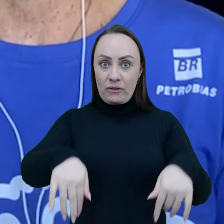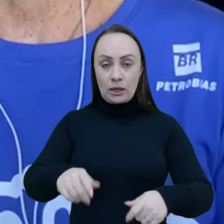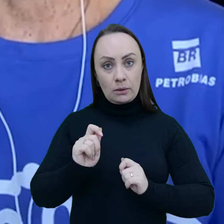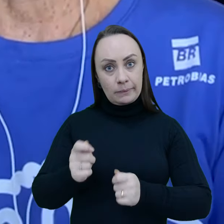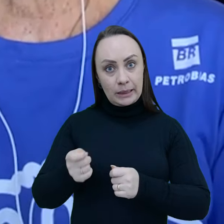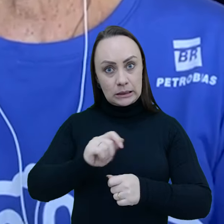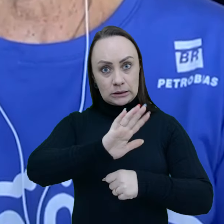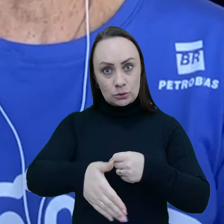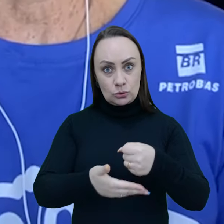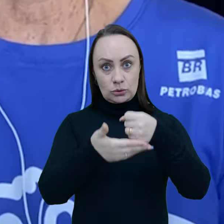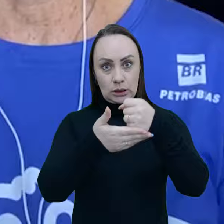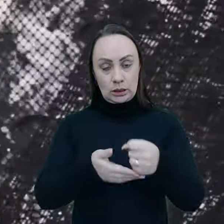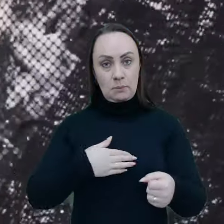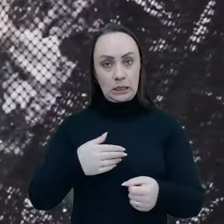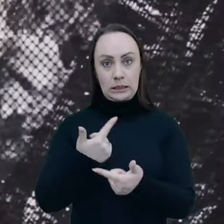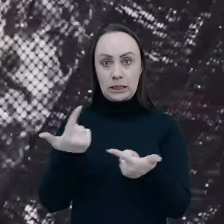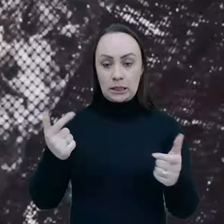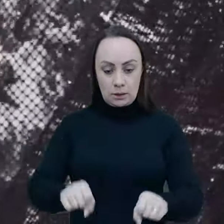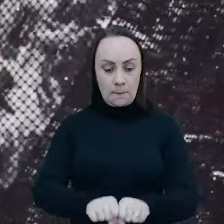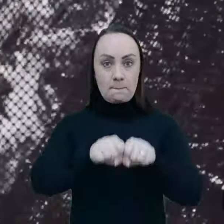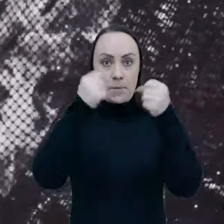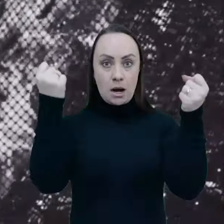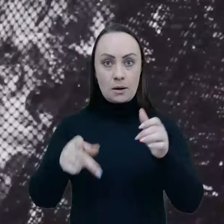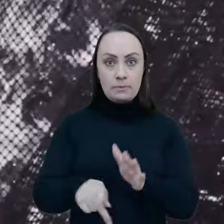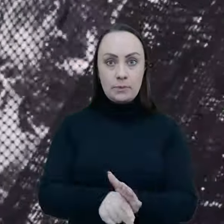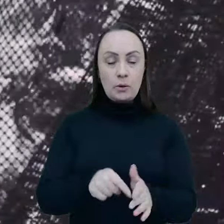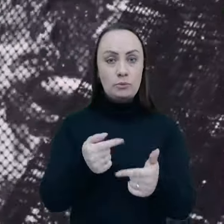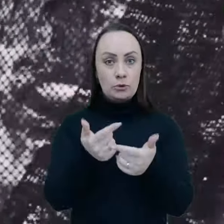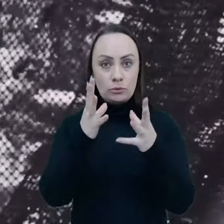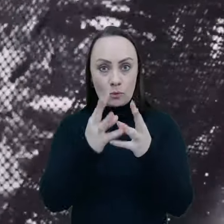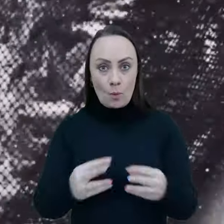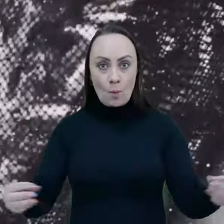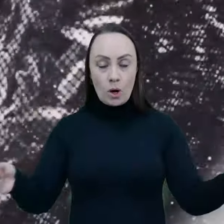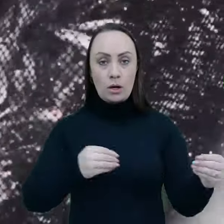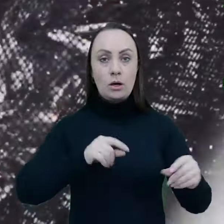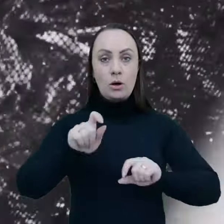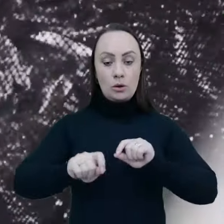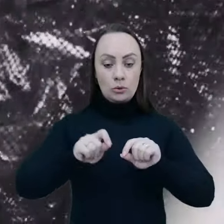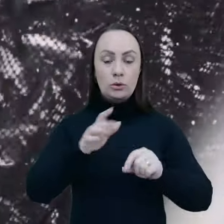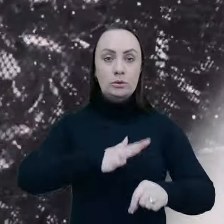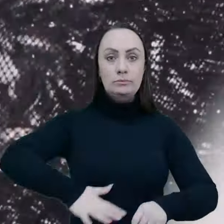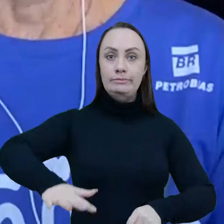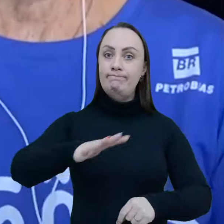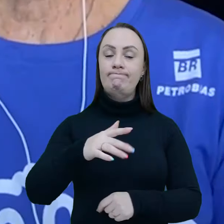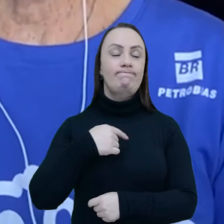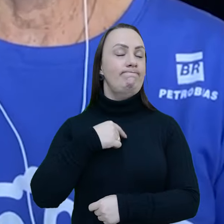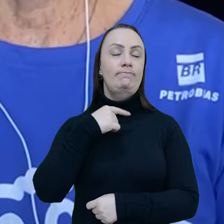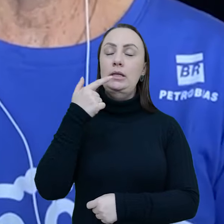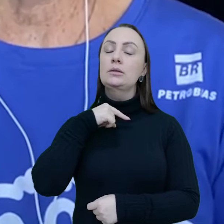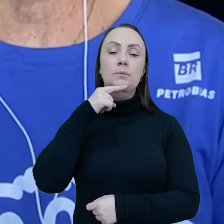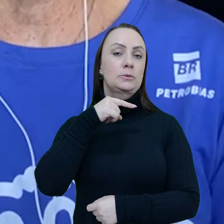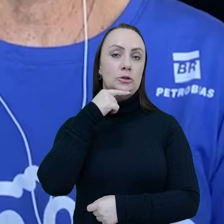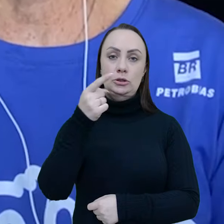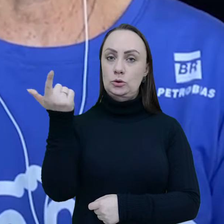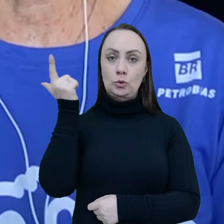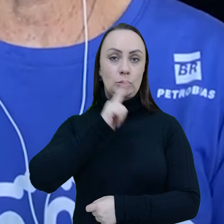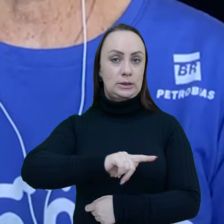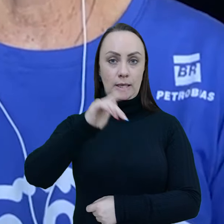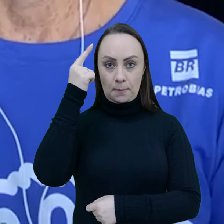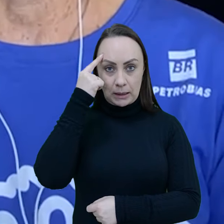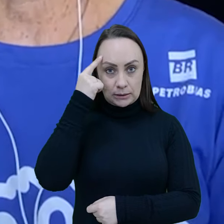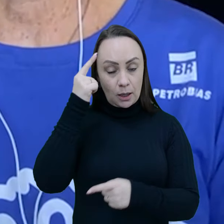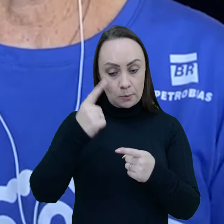por insustentabilidade, por colapso nos estoques, por degradação dos ecossistemas é impensável, porque seria um